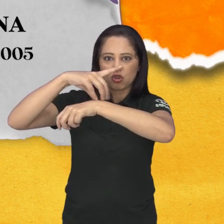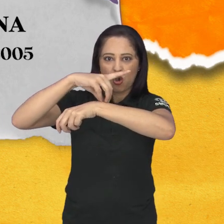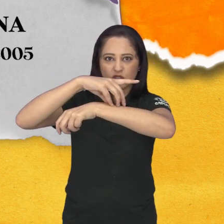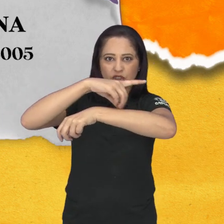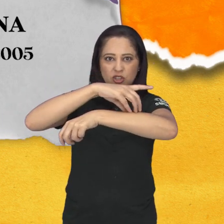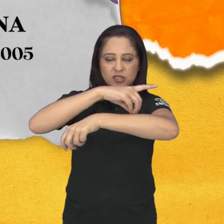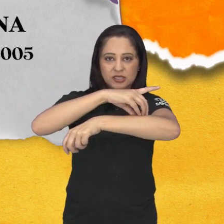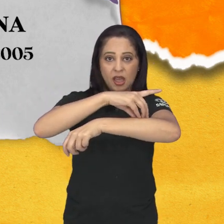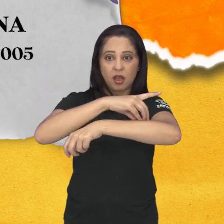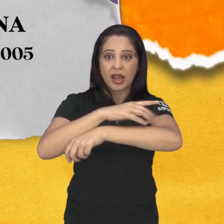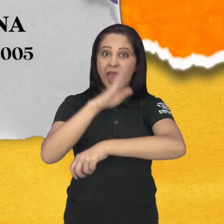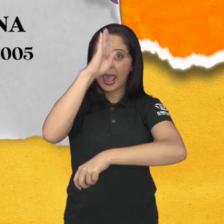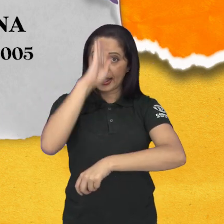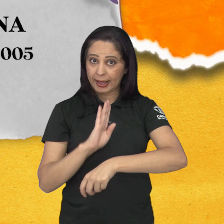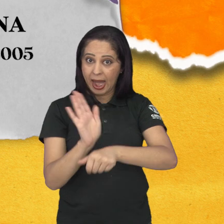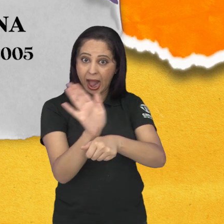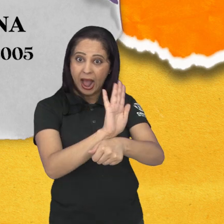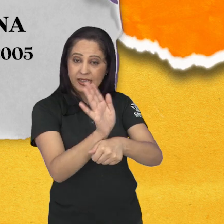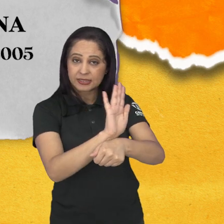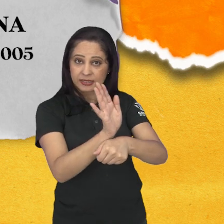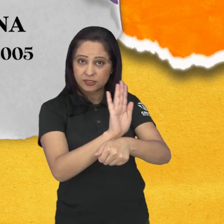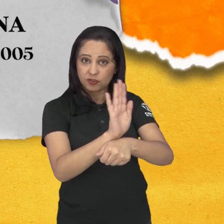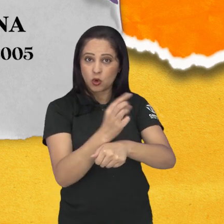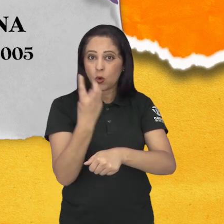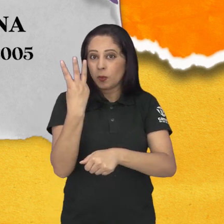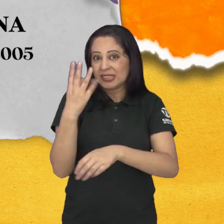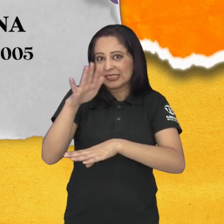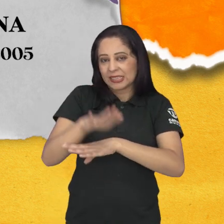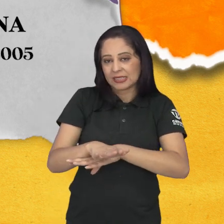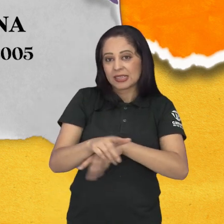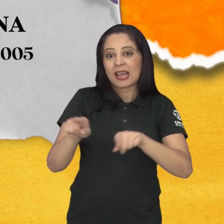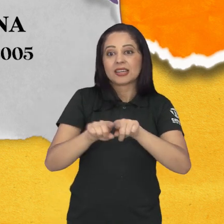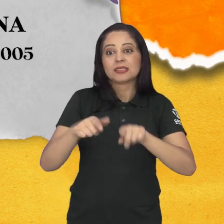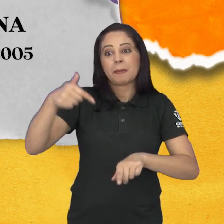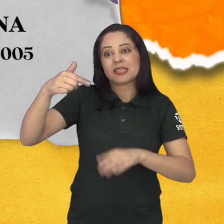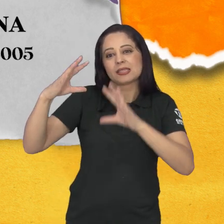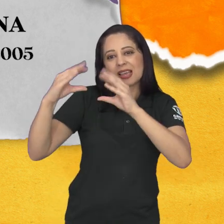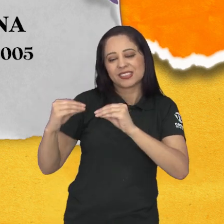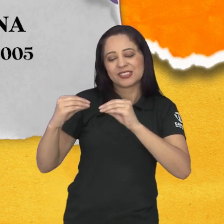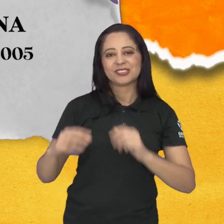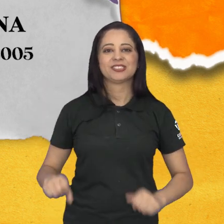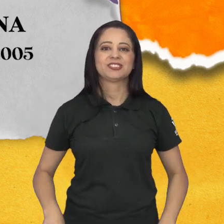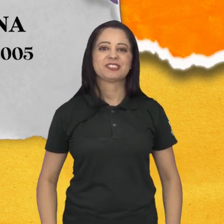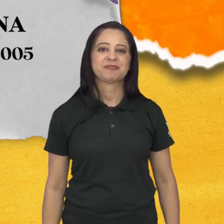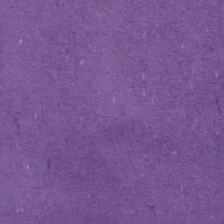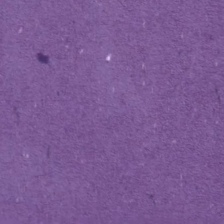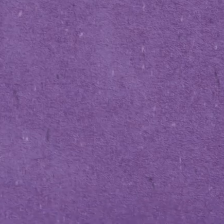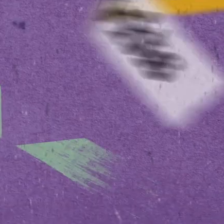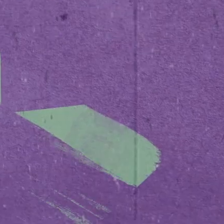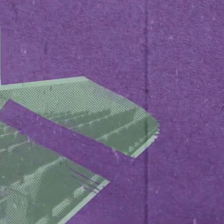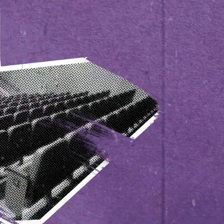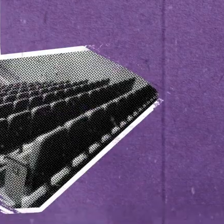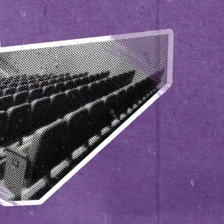As sessões são gratuitas. Os filmes serão exibidos às três da tarde e às sete e meia da noite.